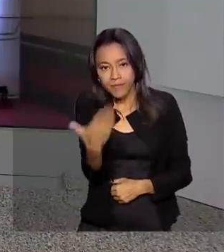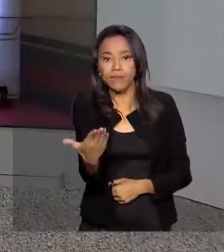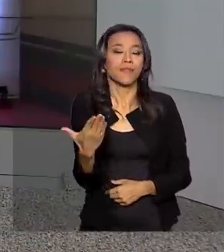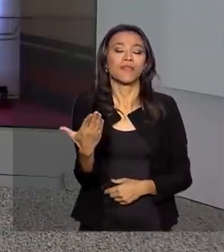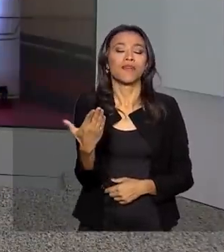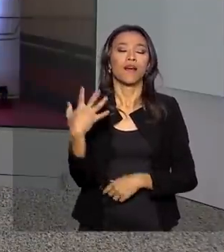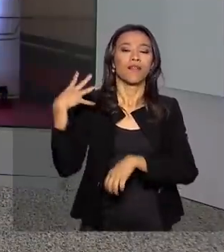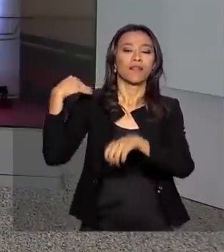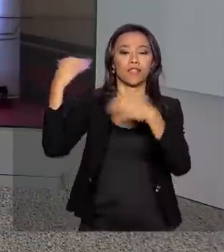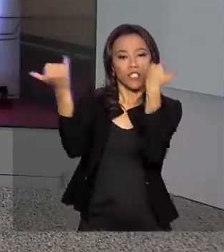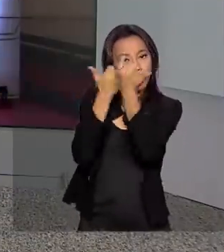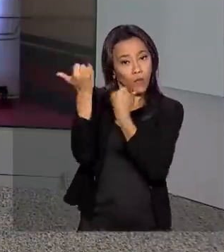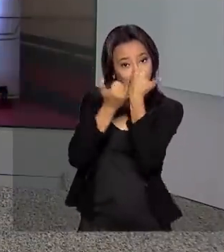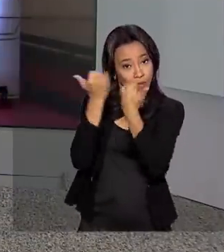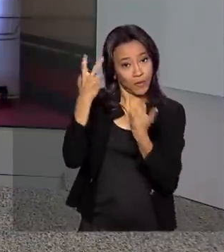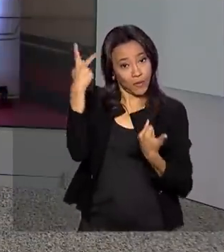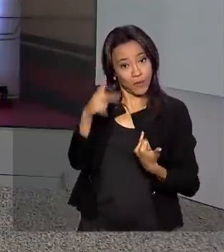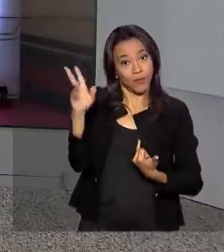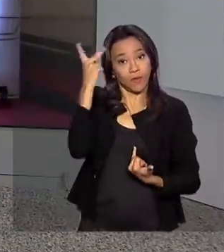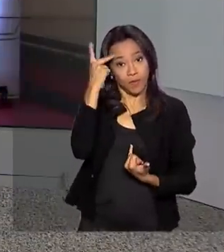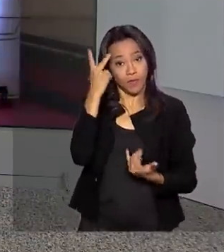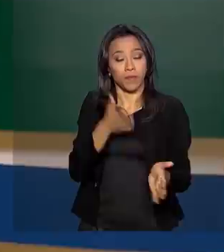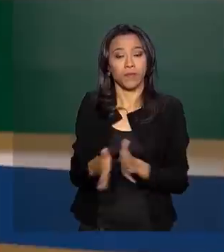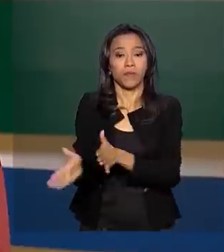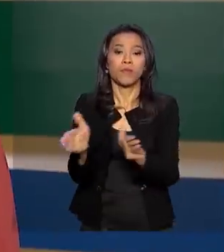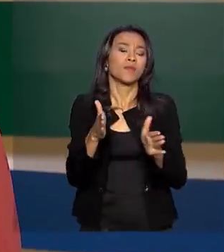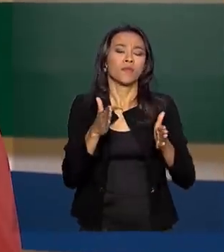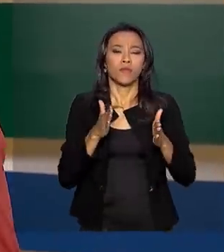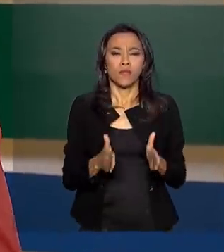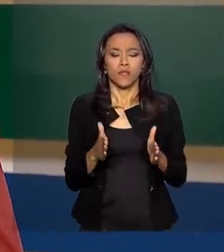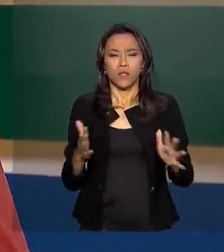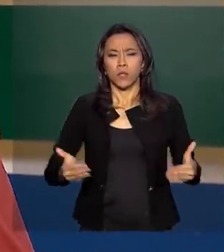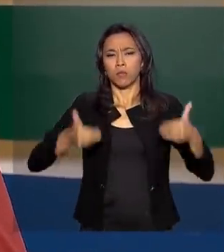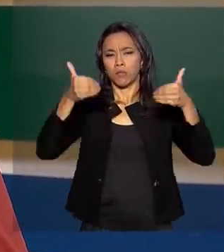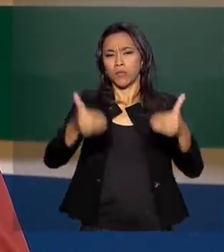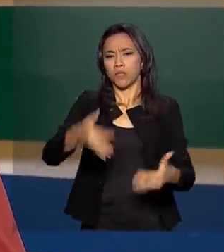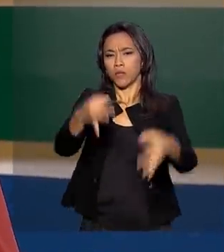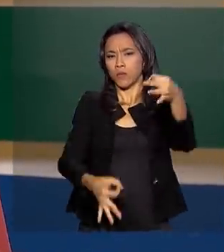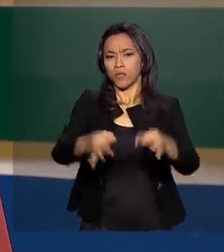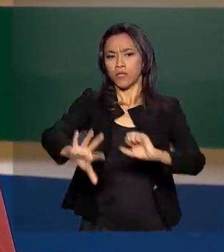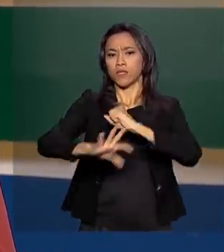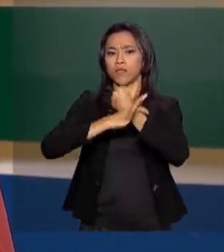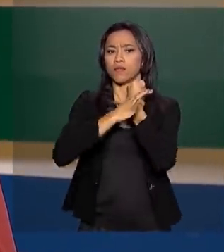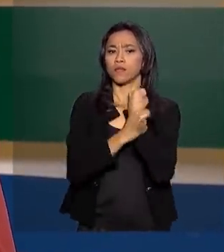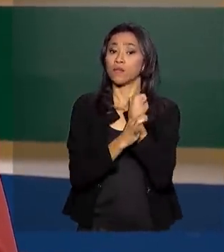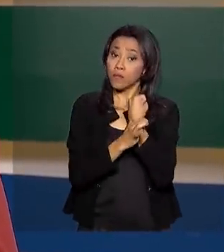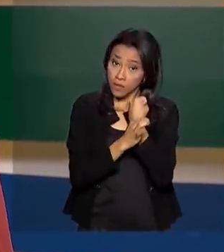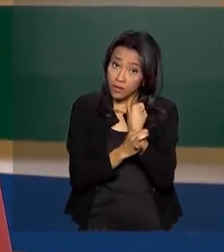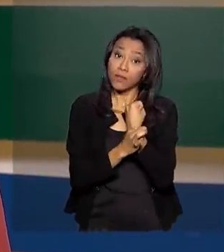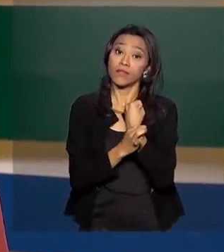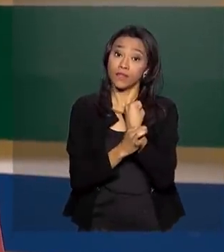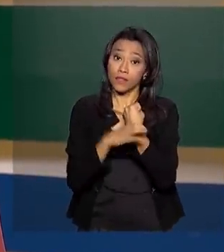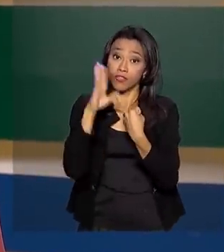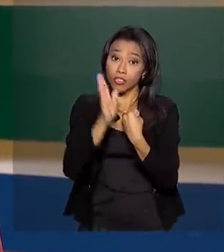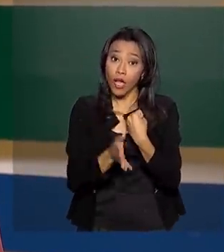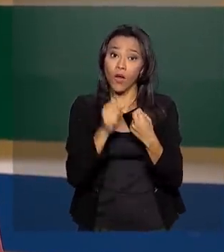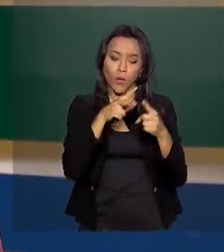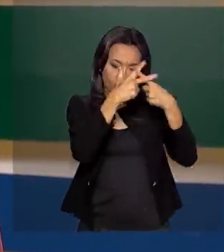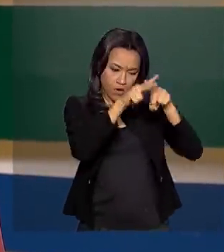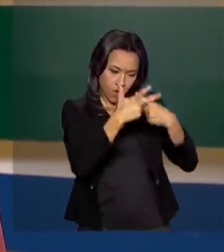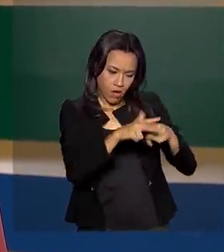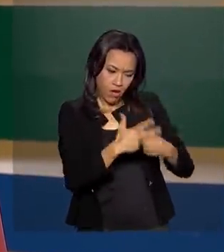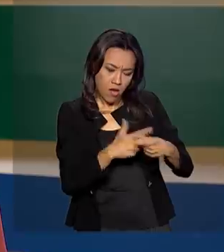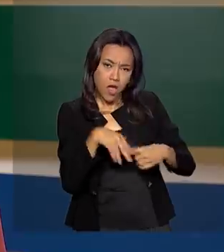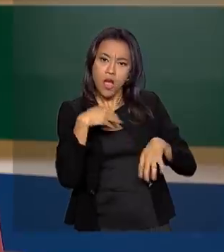Ricardo, pelas suas informações aí ao vivo, direto de São Paulo. O Ministério da Justiça e Segurança Pública atualizou os dados